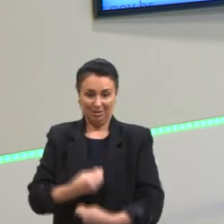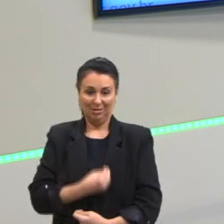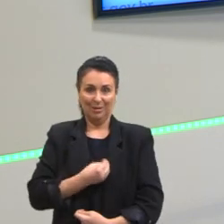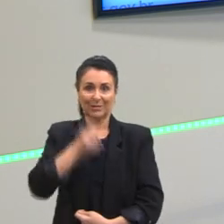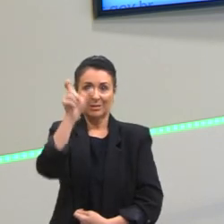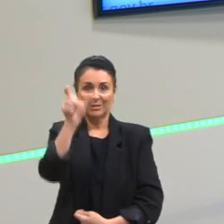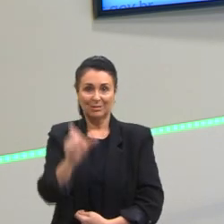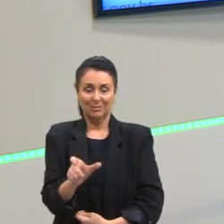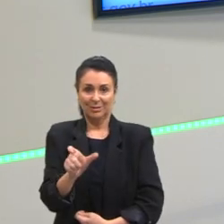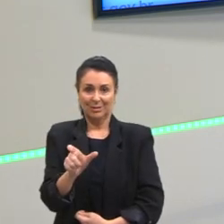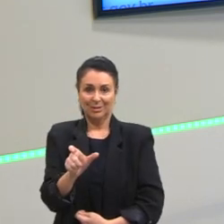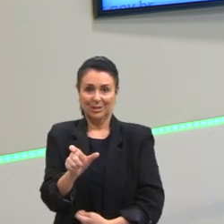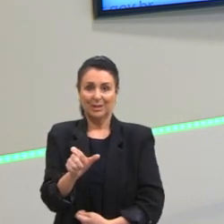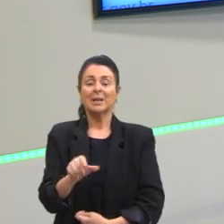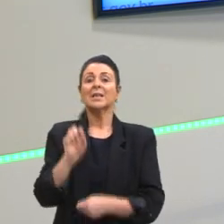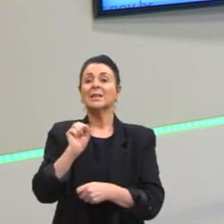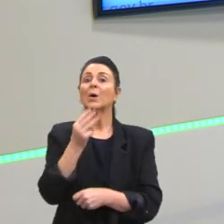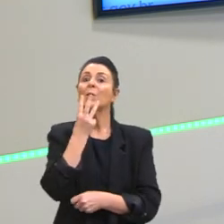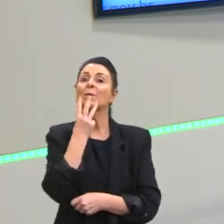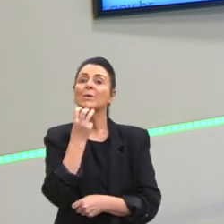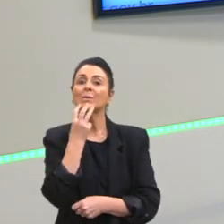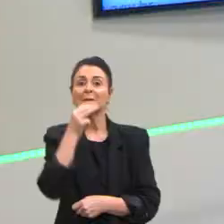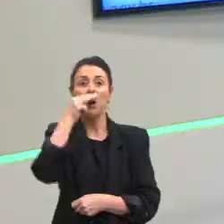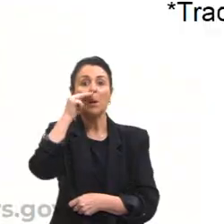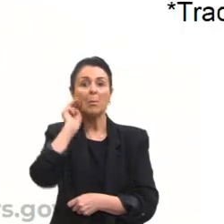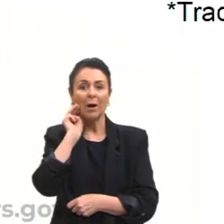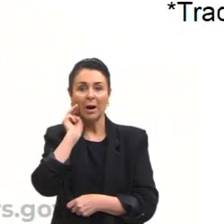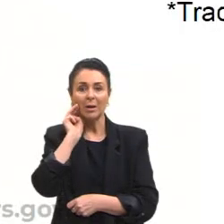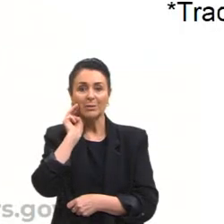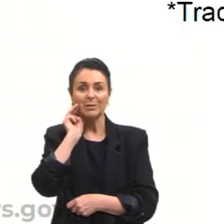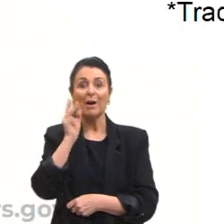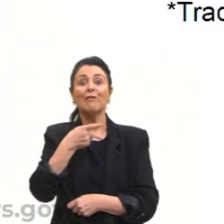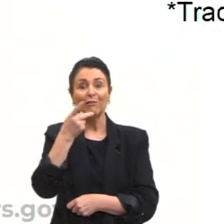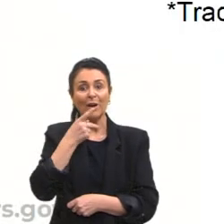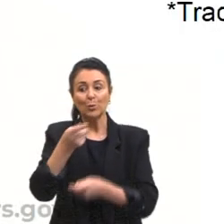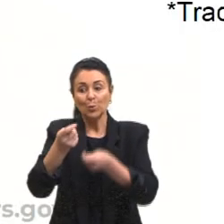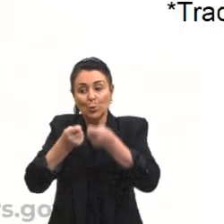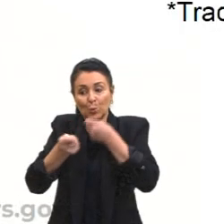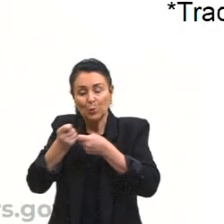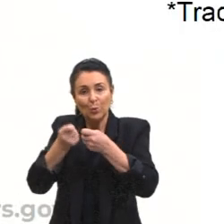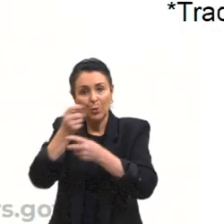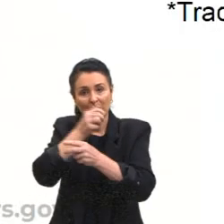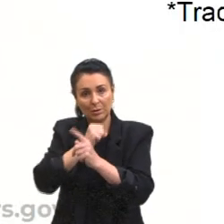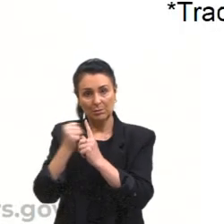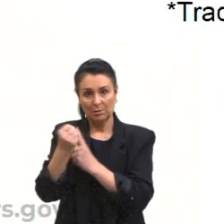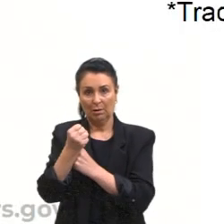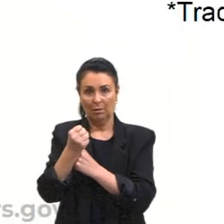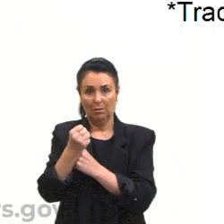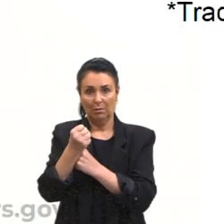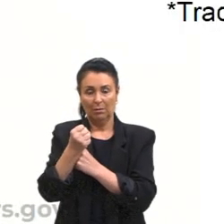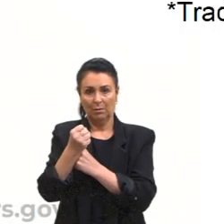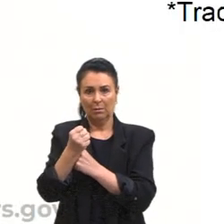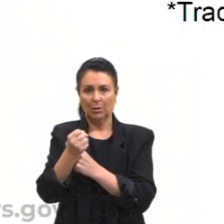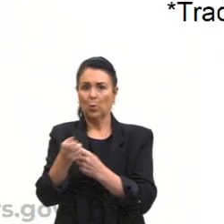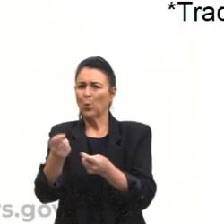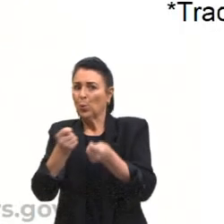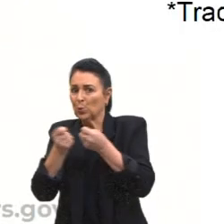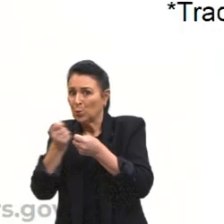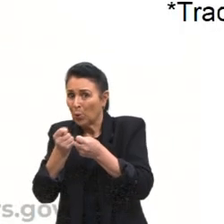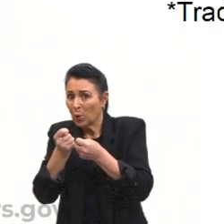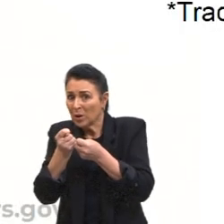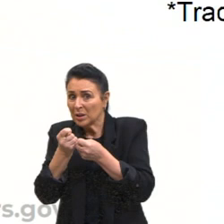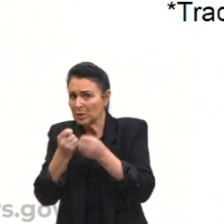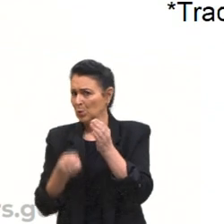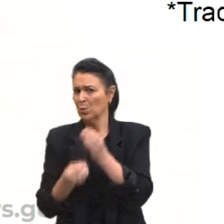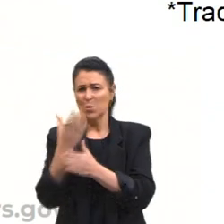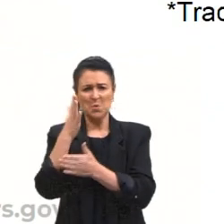palavras do Max Weber e o Karl Marx. Então, esse controle social que está aí não é assim, do nada, tão ingênuo, não. E